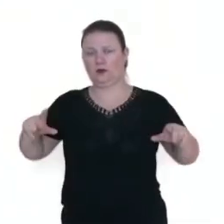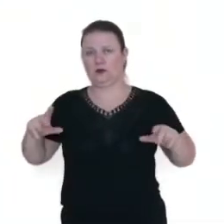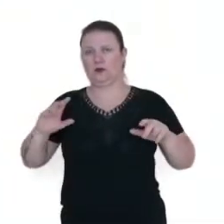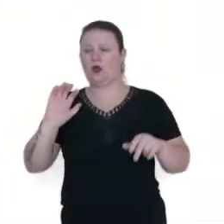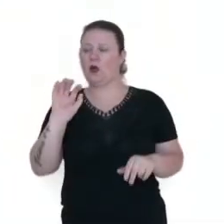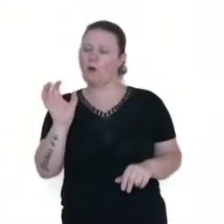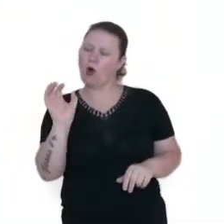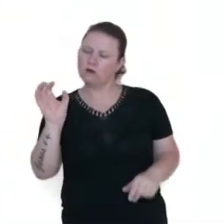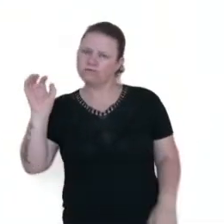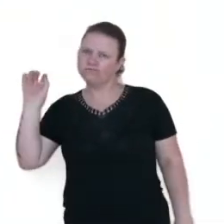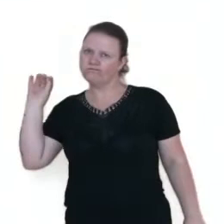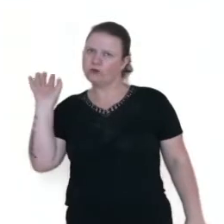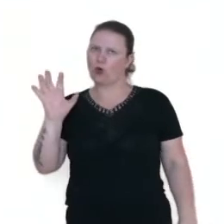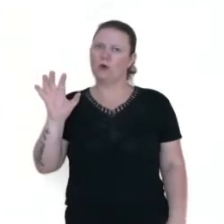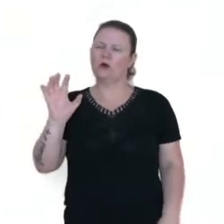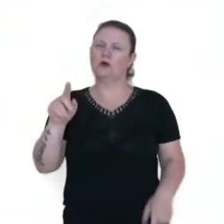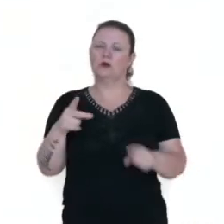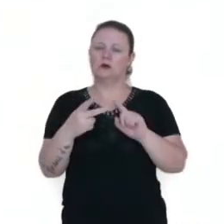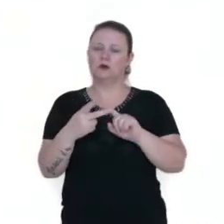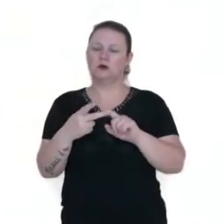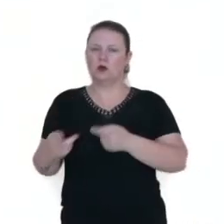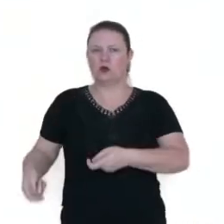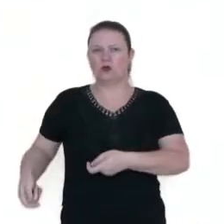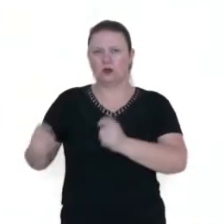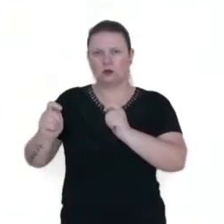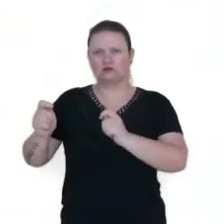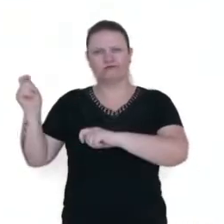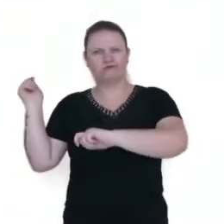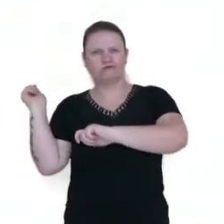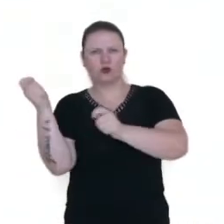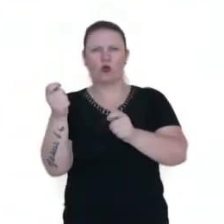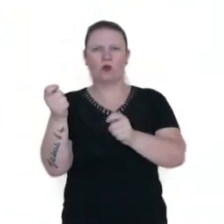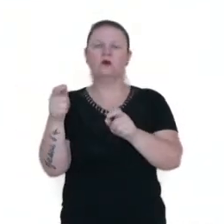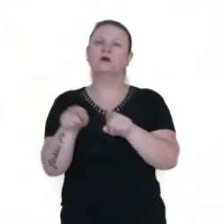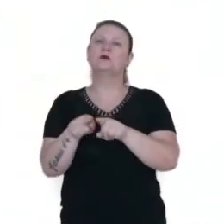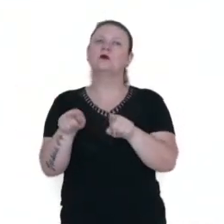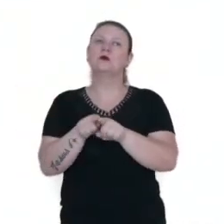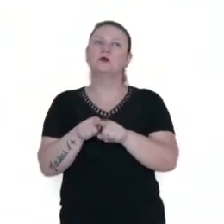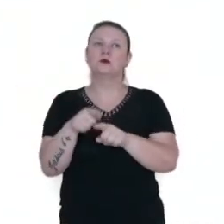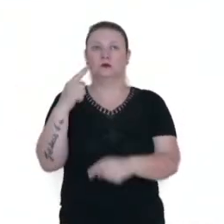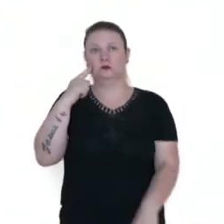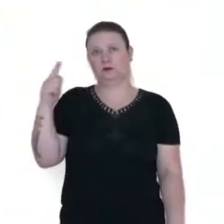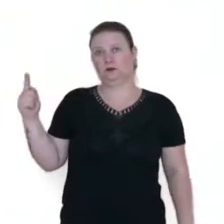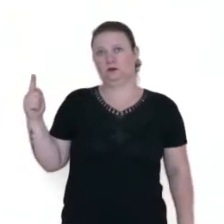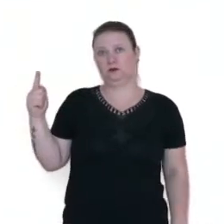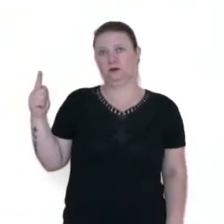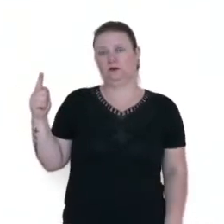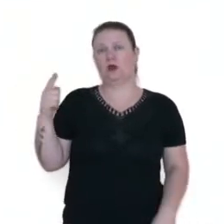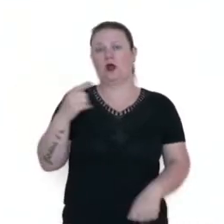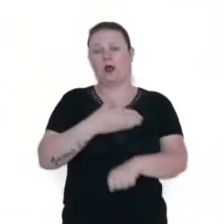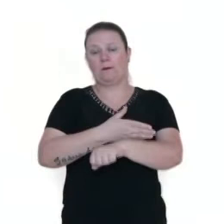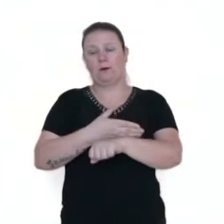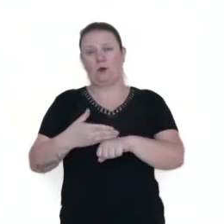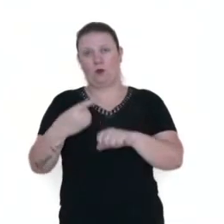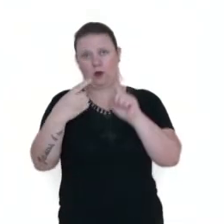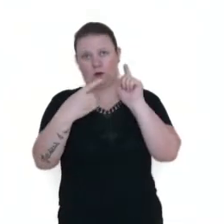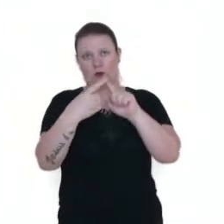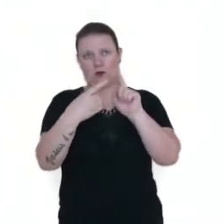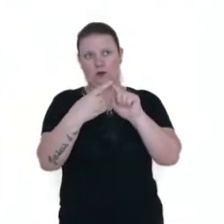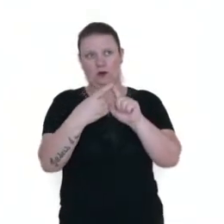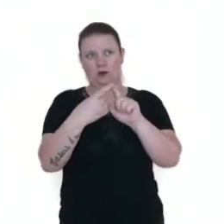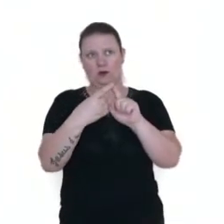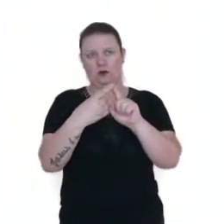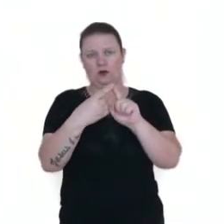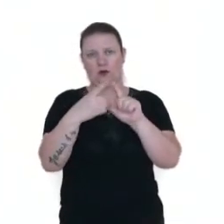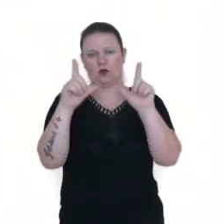na bola e no taco. Então, a bola do beisebol, ela é branca, geralmente branca, um pouquinho